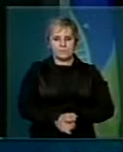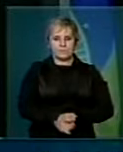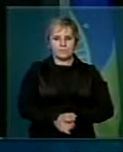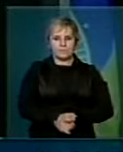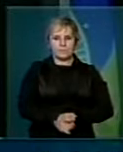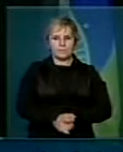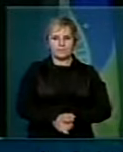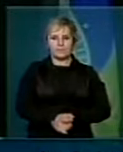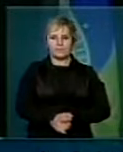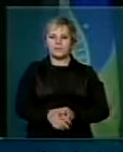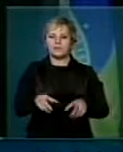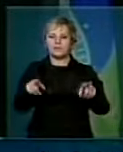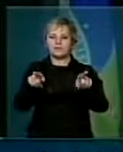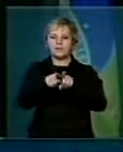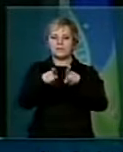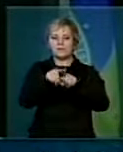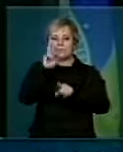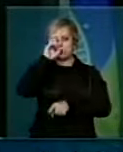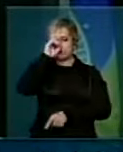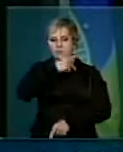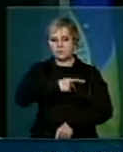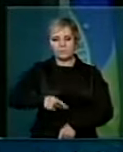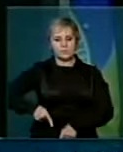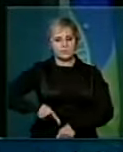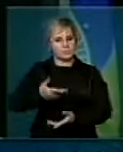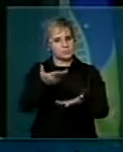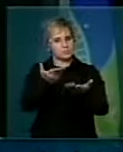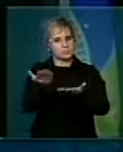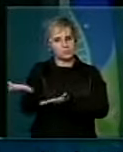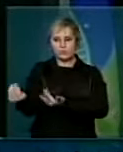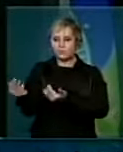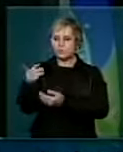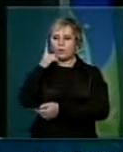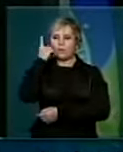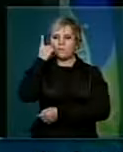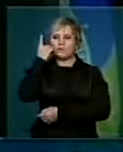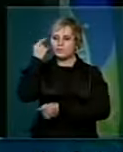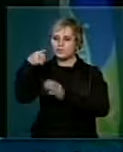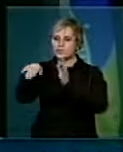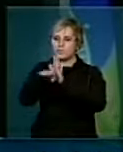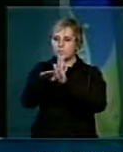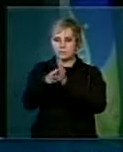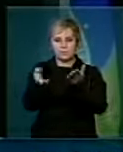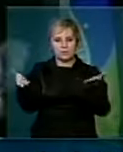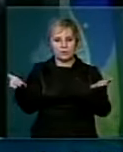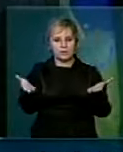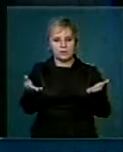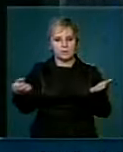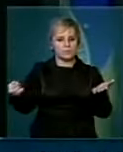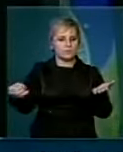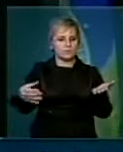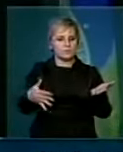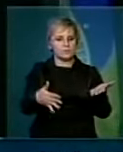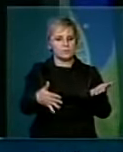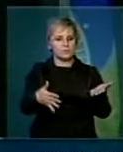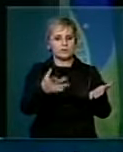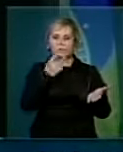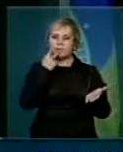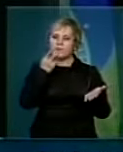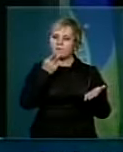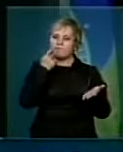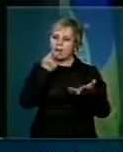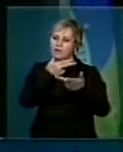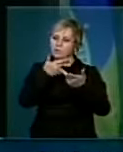Como também, por exemplo, ao nosso jovem deputado que está chegando e que faz essas afirmações